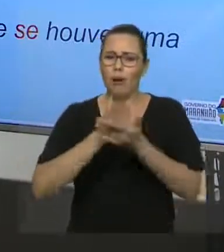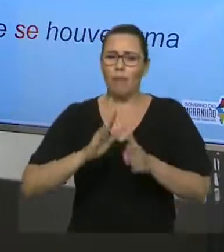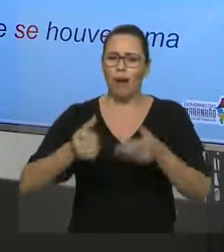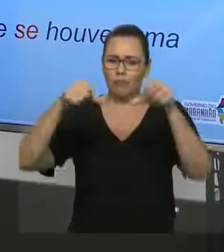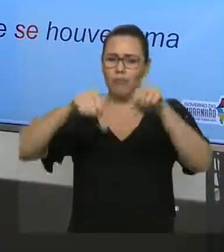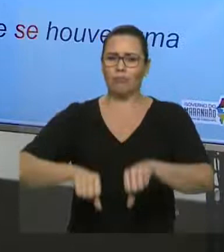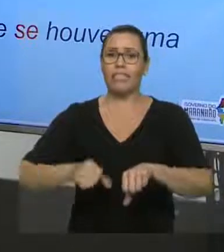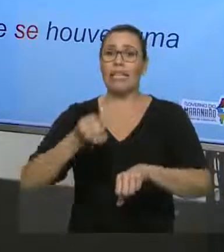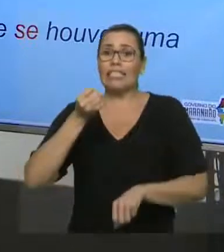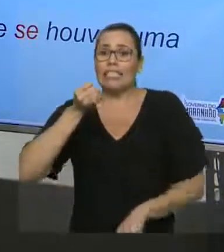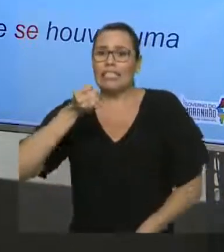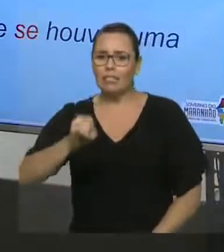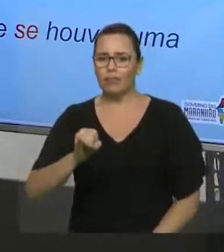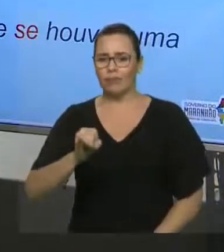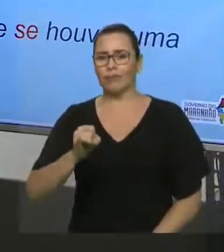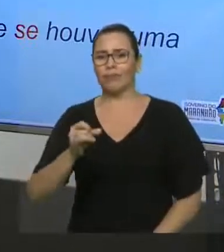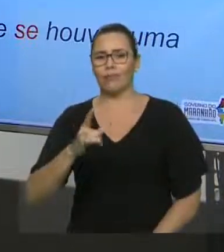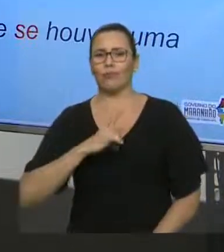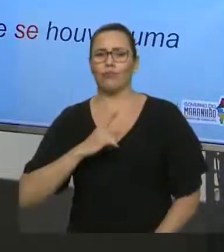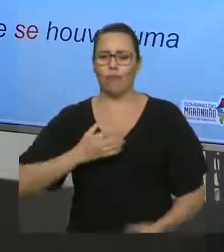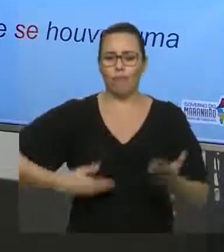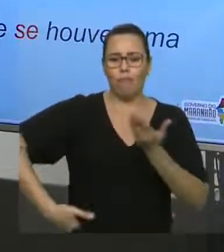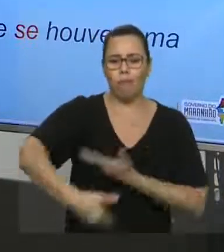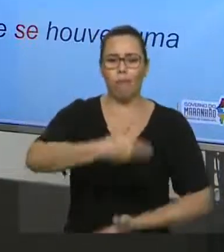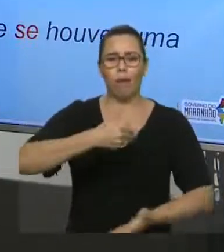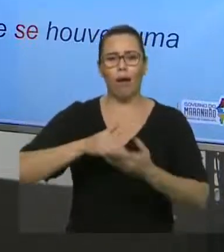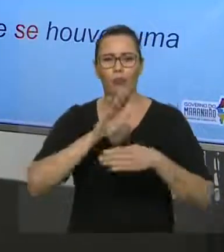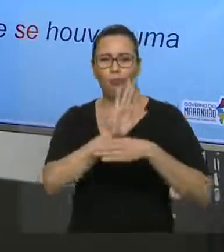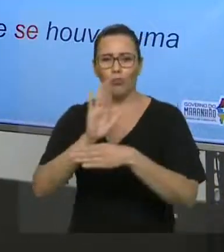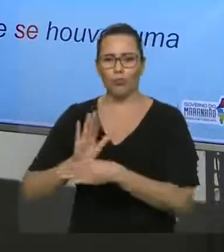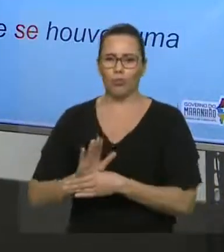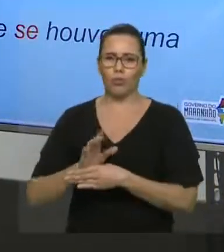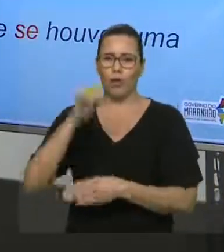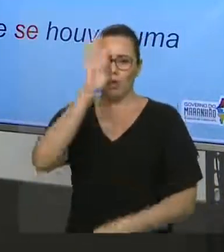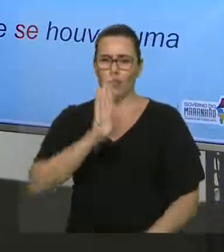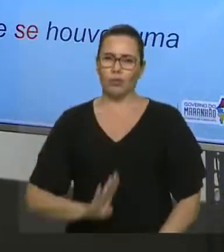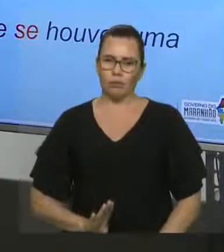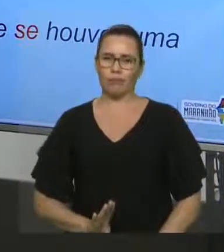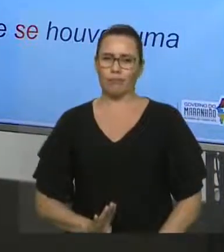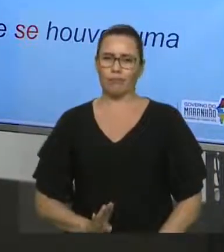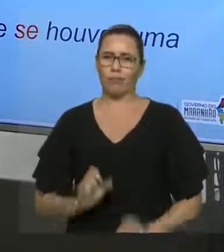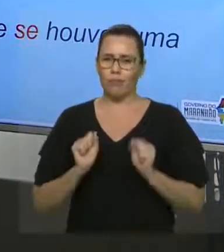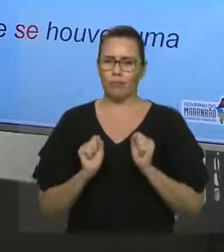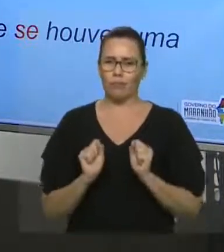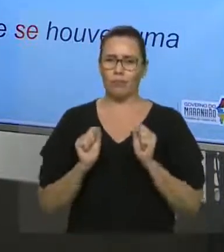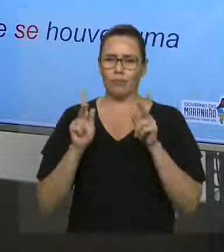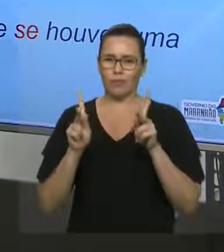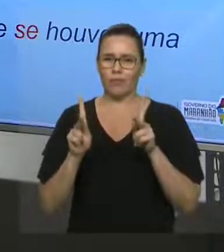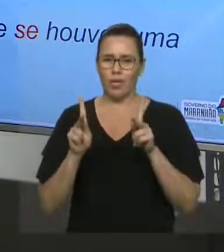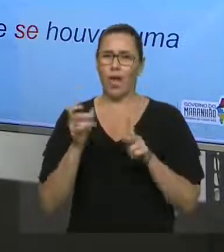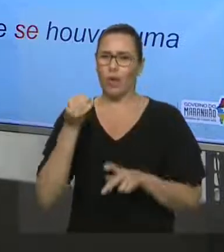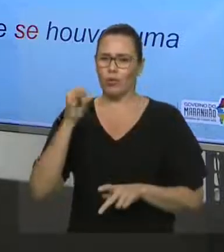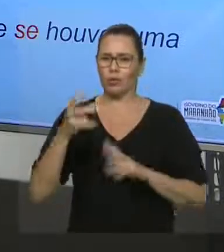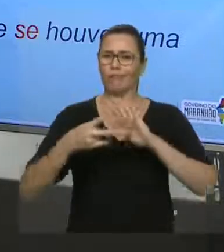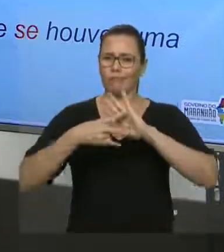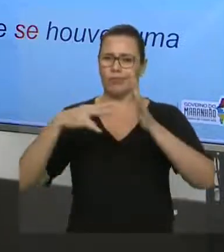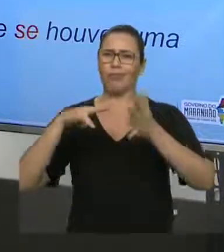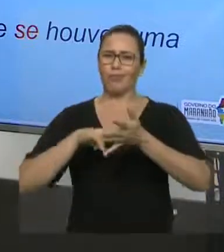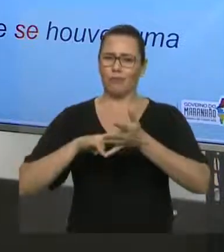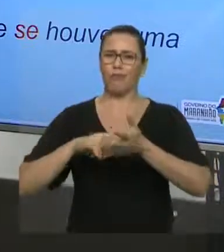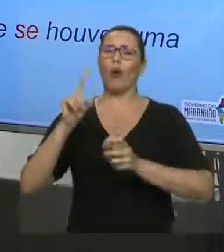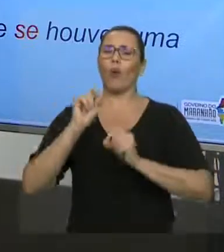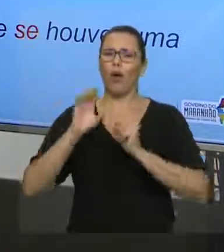oração, a segunda oração, é uma oração subordinada de verbial condicional. Certo? E o se é uma conjunção